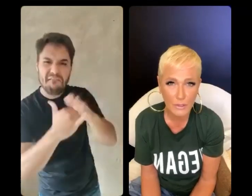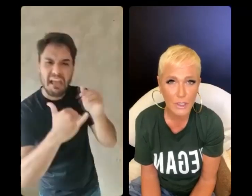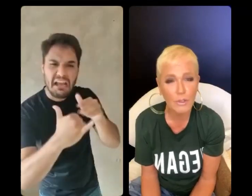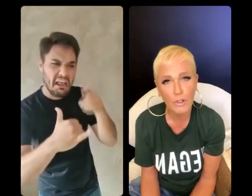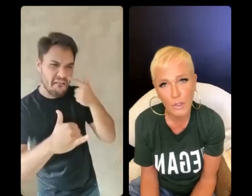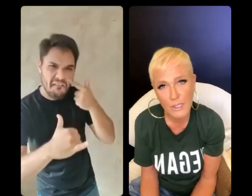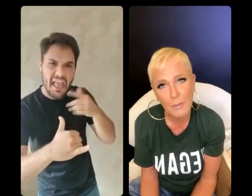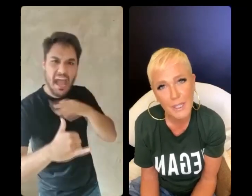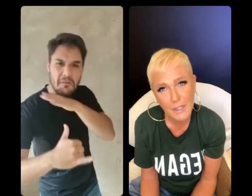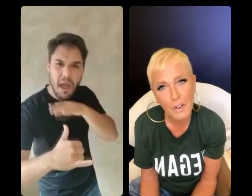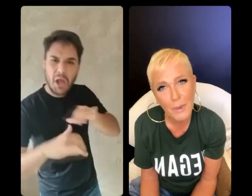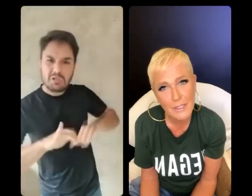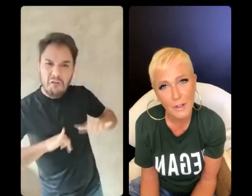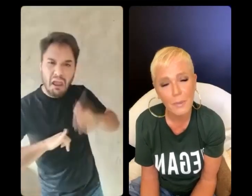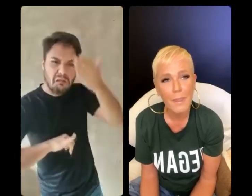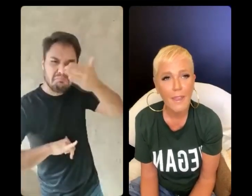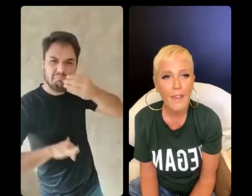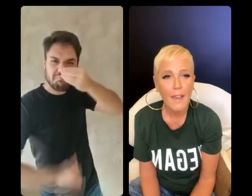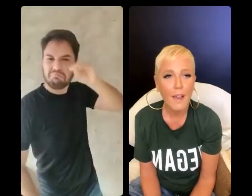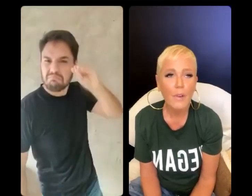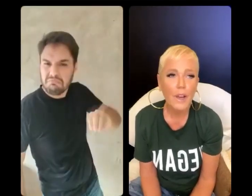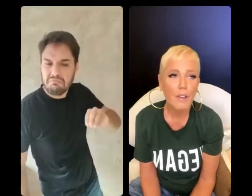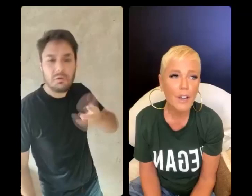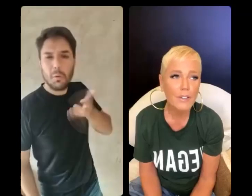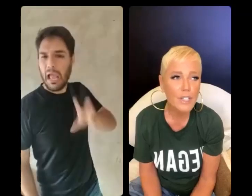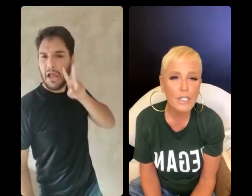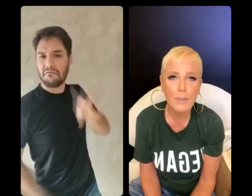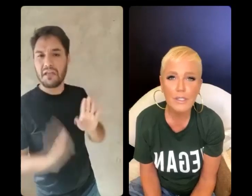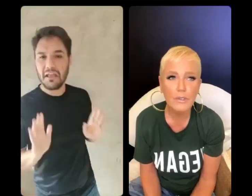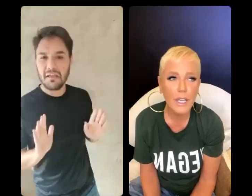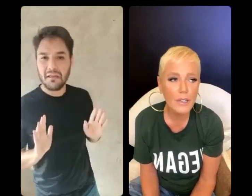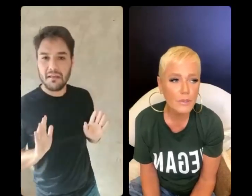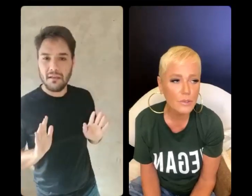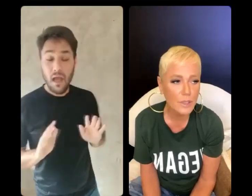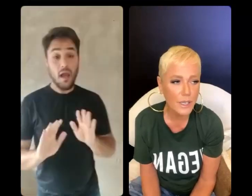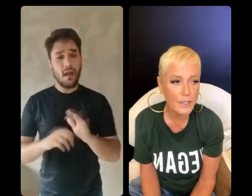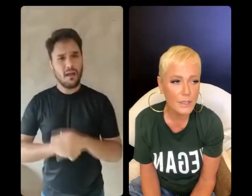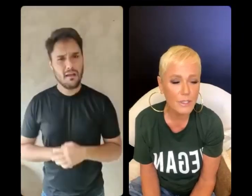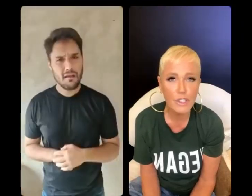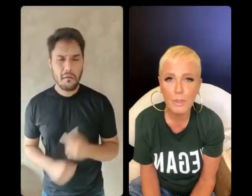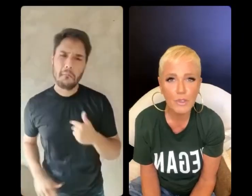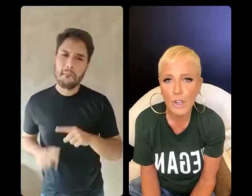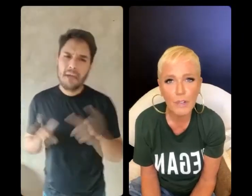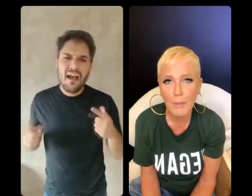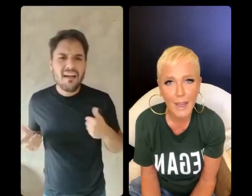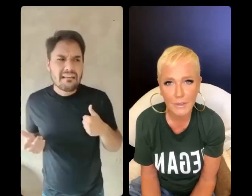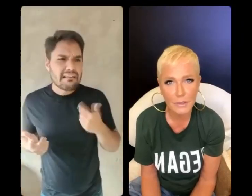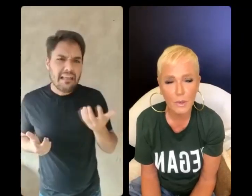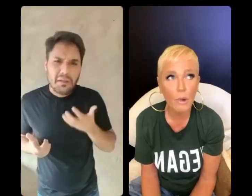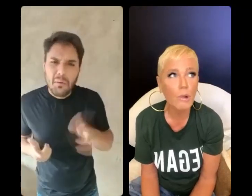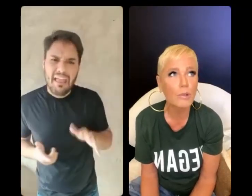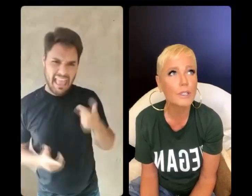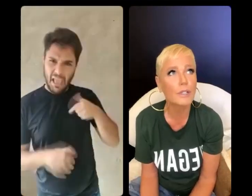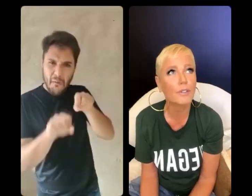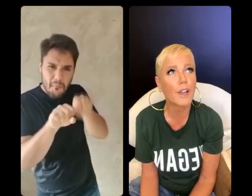sofrendo. Então, eu não recebo essa informação. Eu falava, gente, mas eu não quero saber disso porque não sou eu que mato.